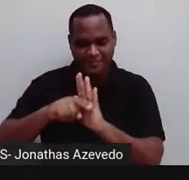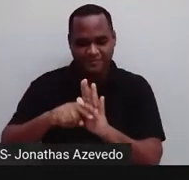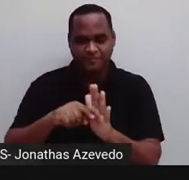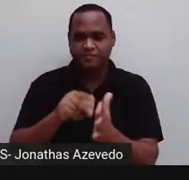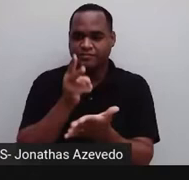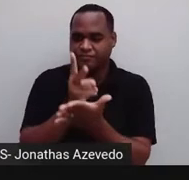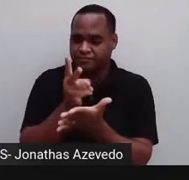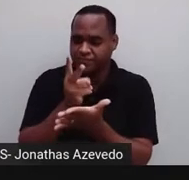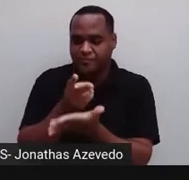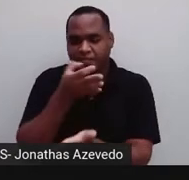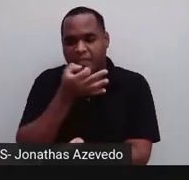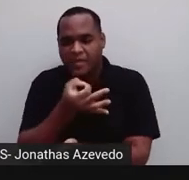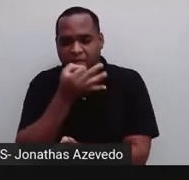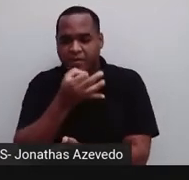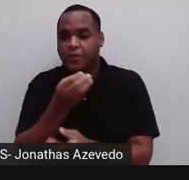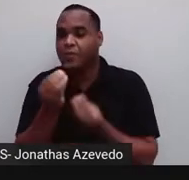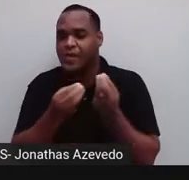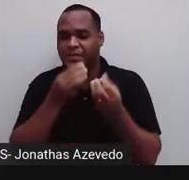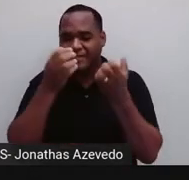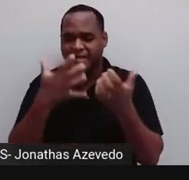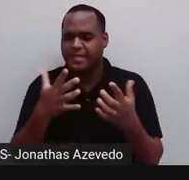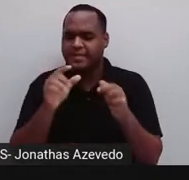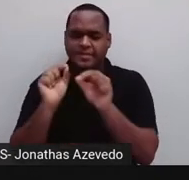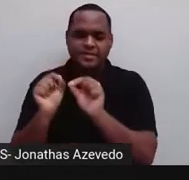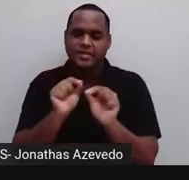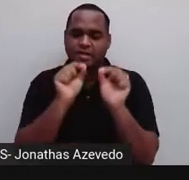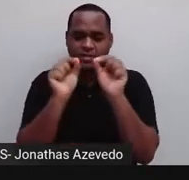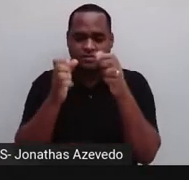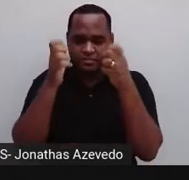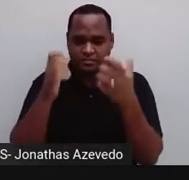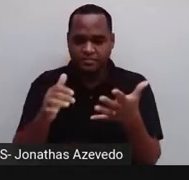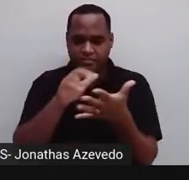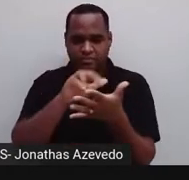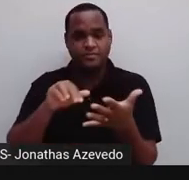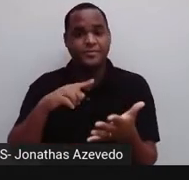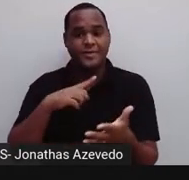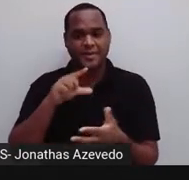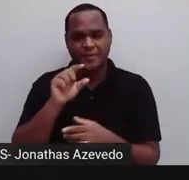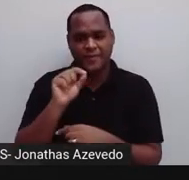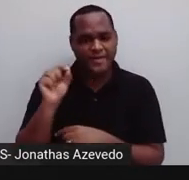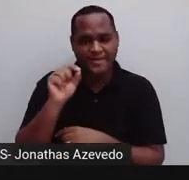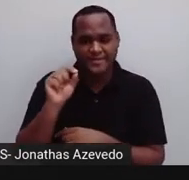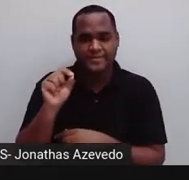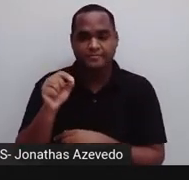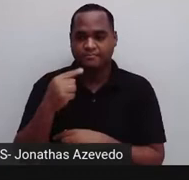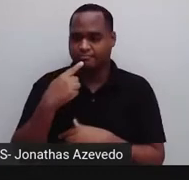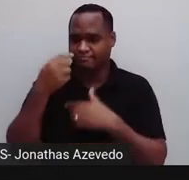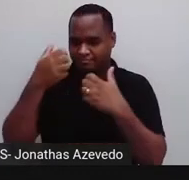uma sugestão de como fazer isso, tá? Você podia escrever um comentário, né? Às vezes eu